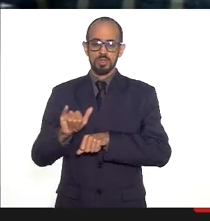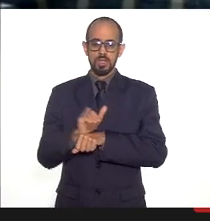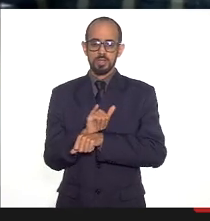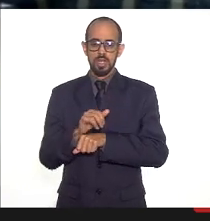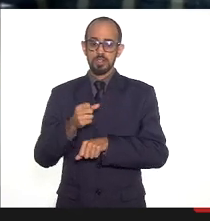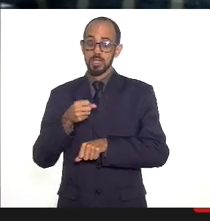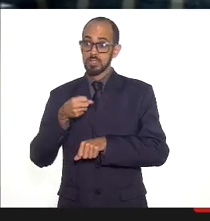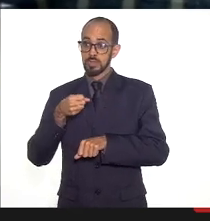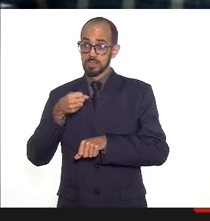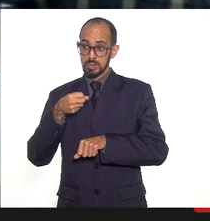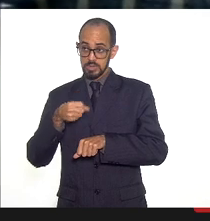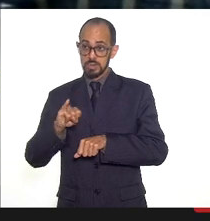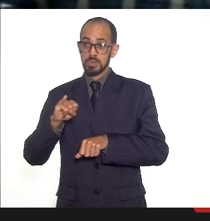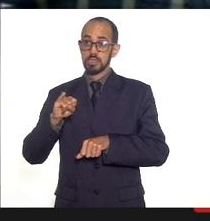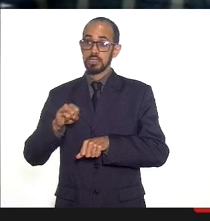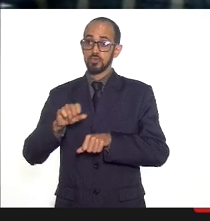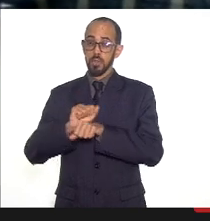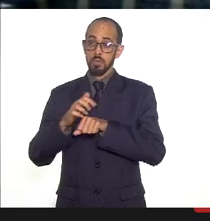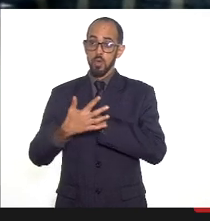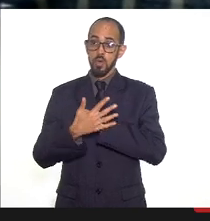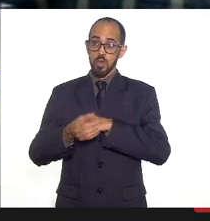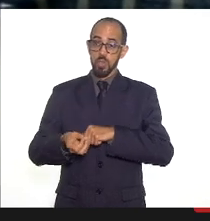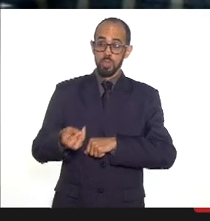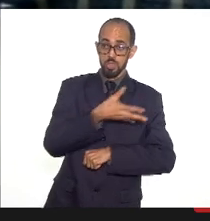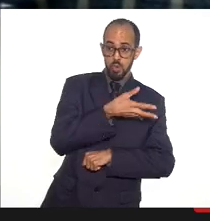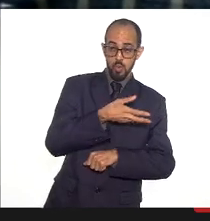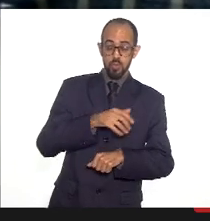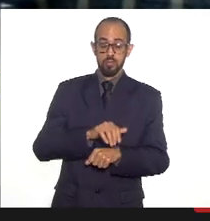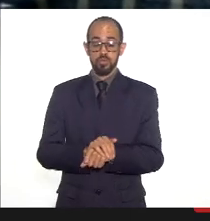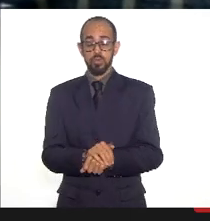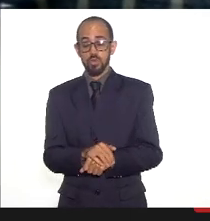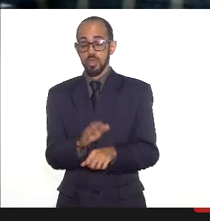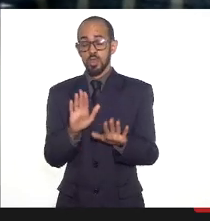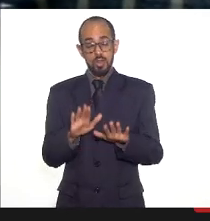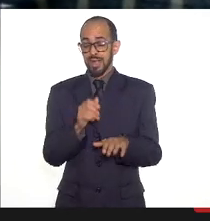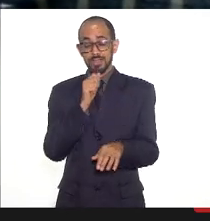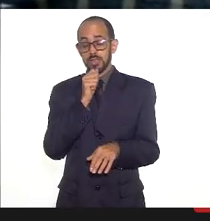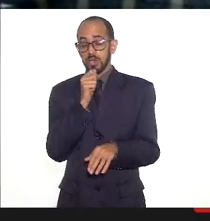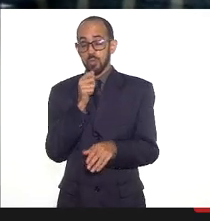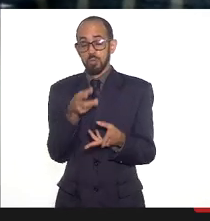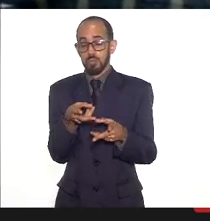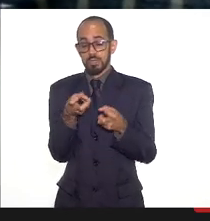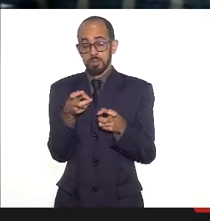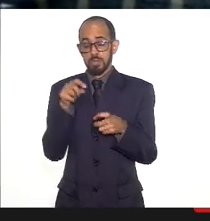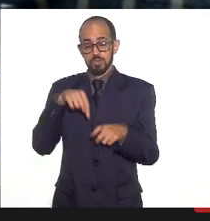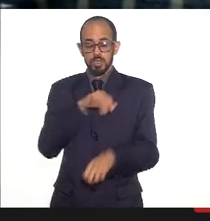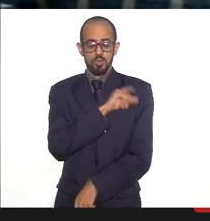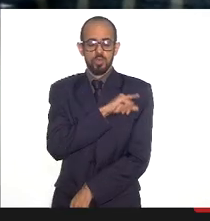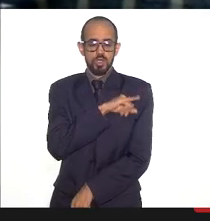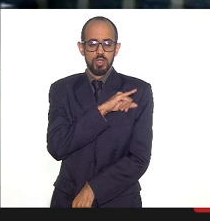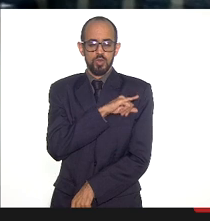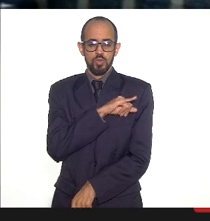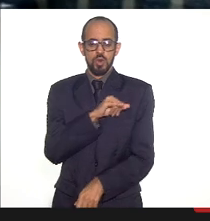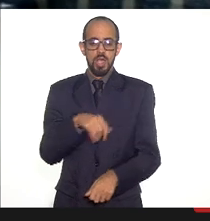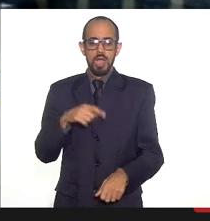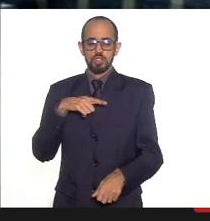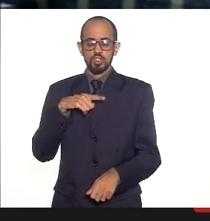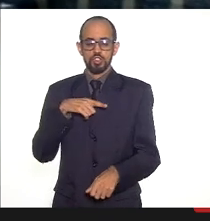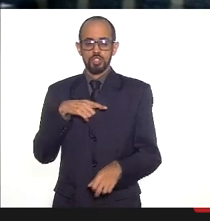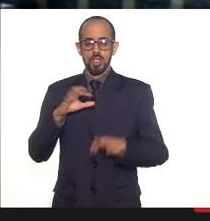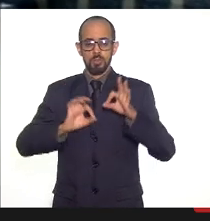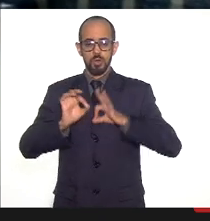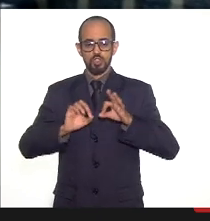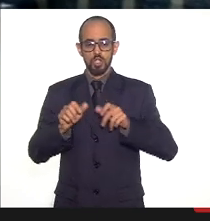variante mais agressiva o que a gente não identificou até agora Rio de Janeiro montou um projeto piloto com a